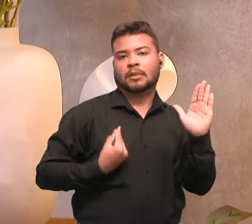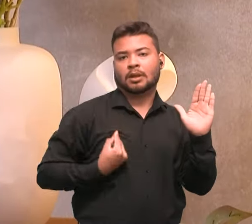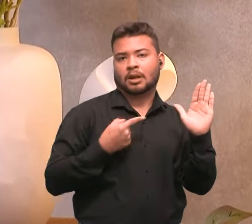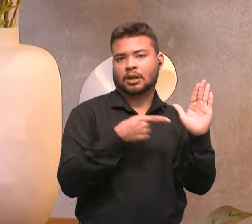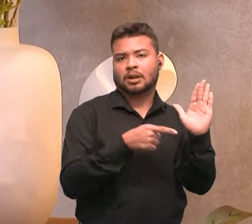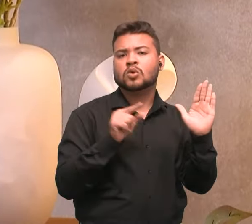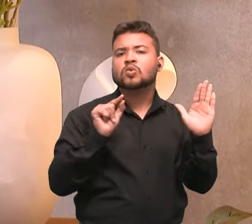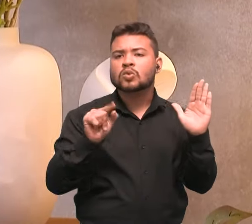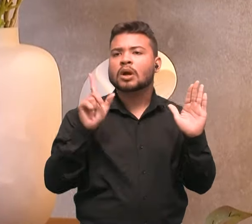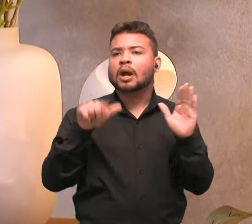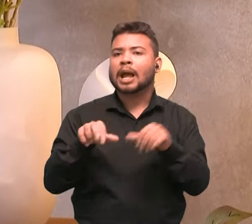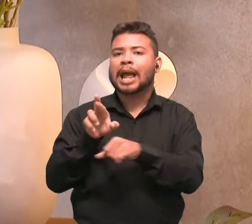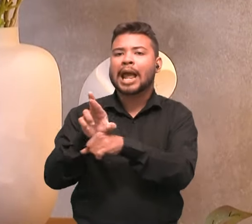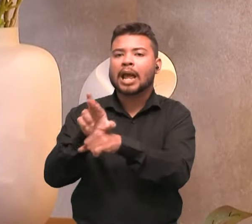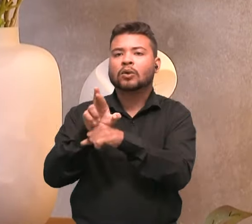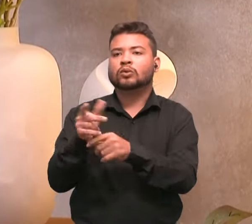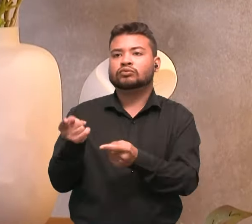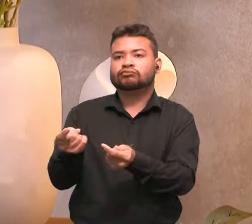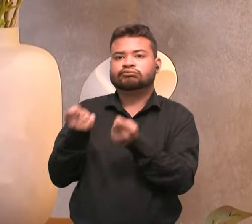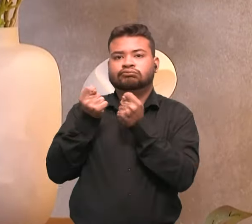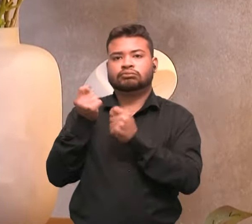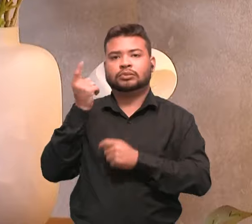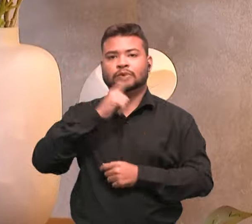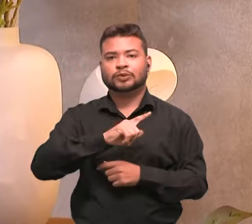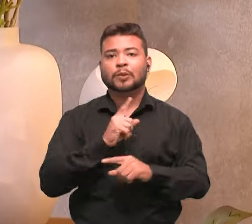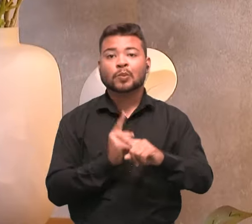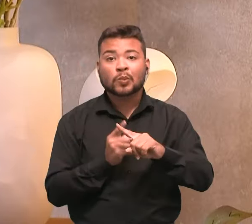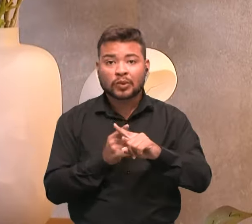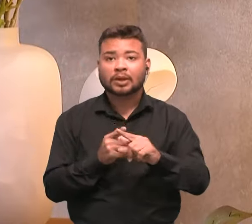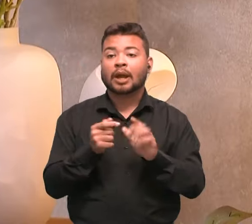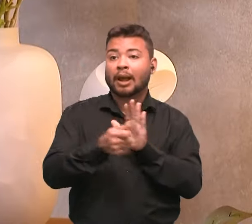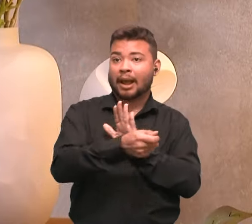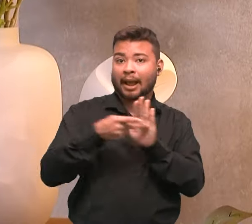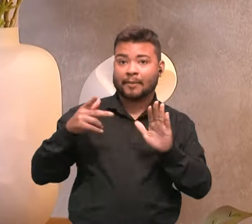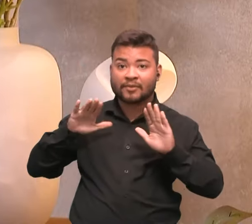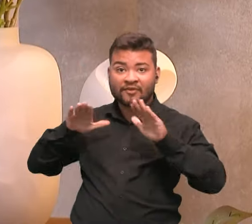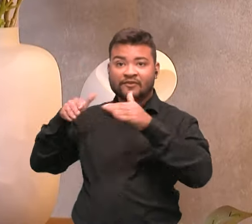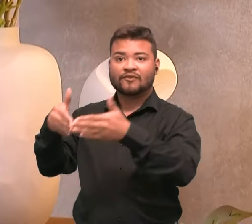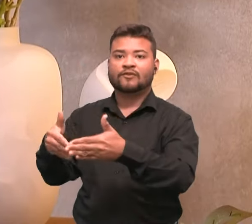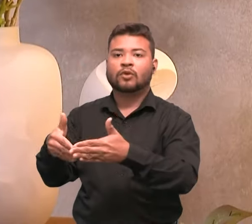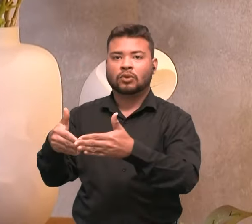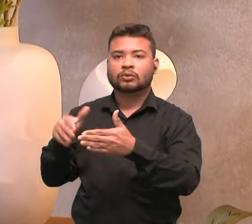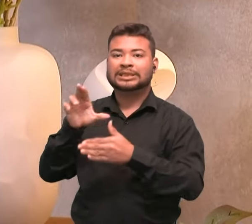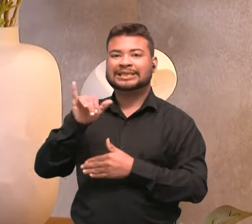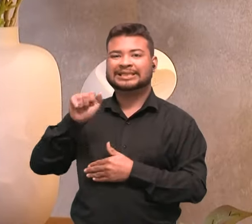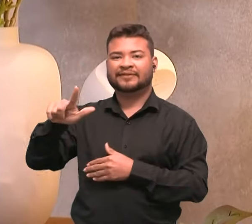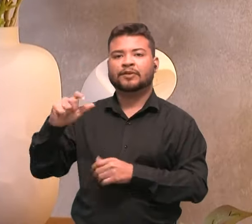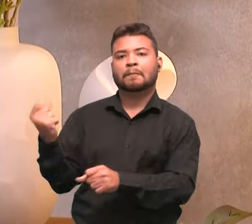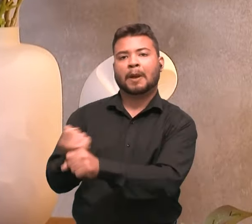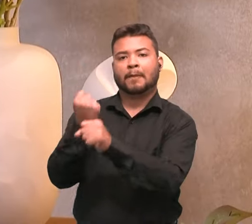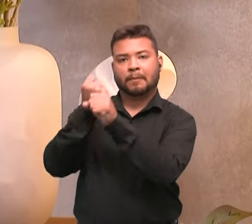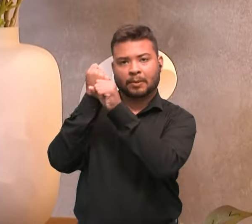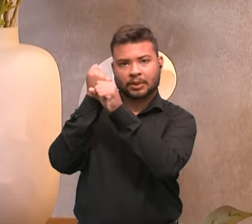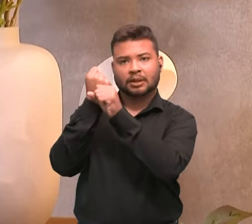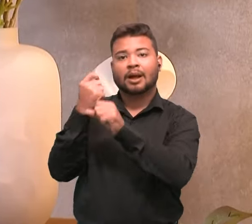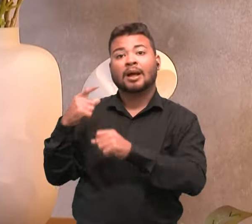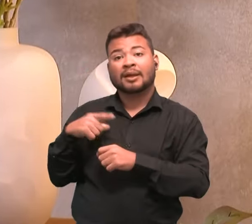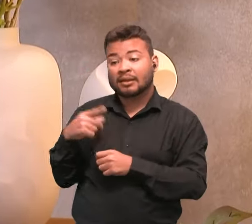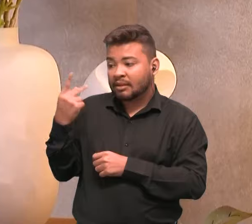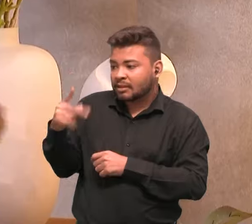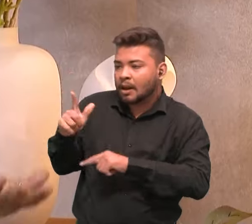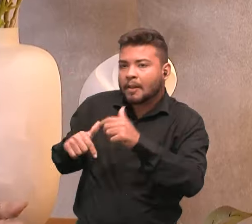de recursos, porque é um aplicativo para a construção civil que faz toda a gestão de insumos